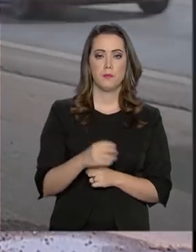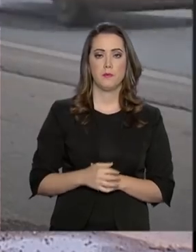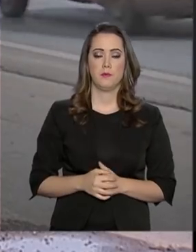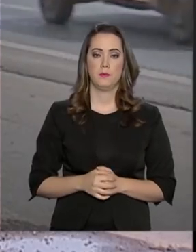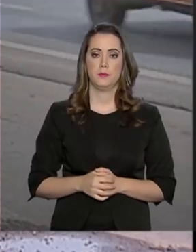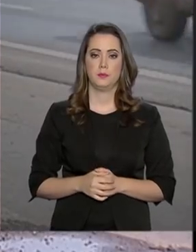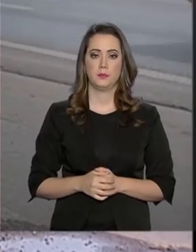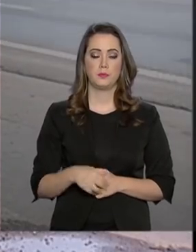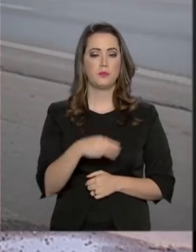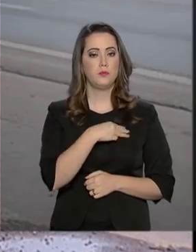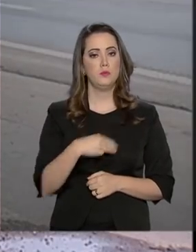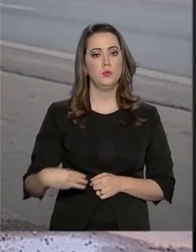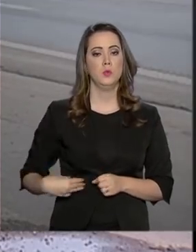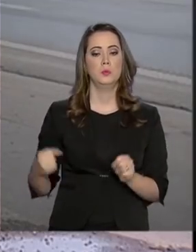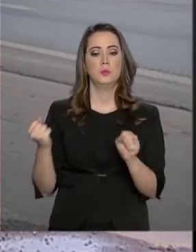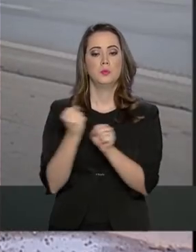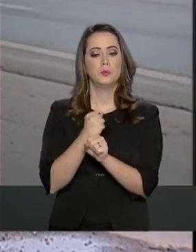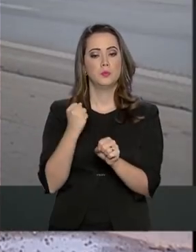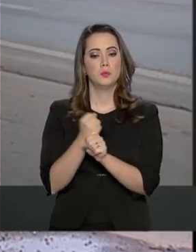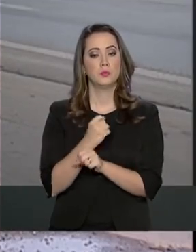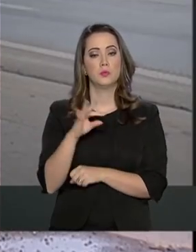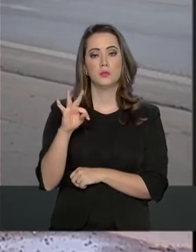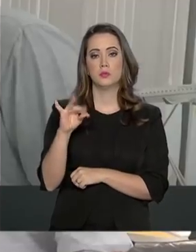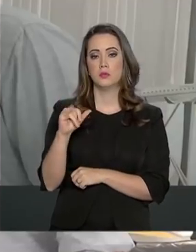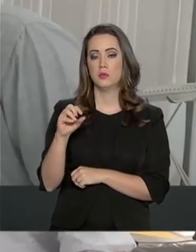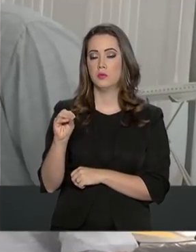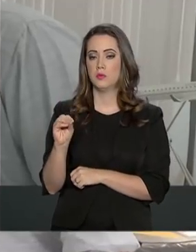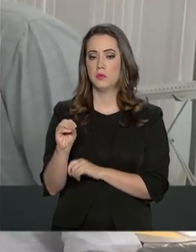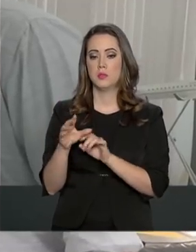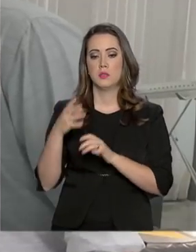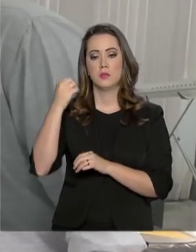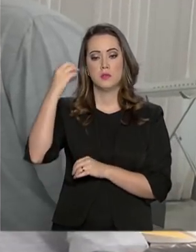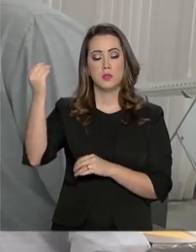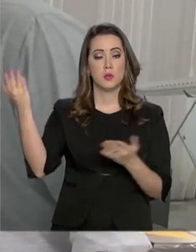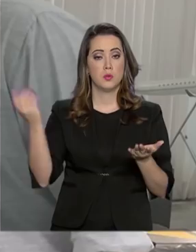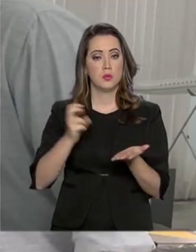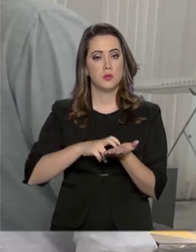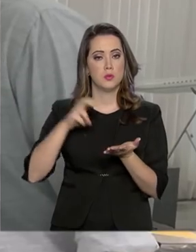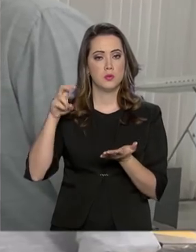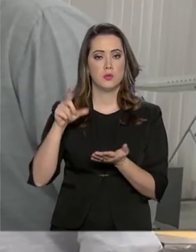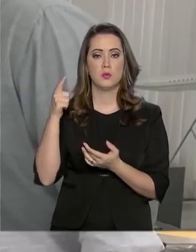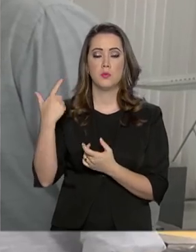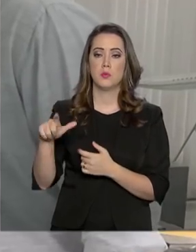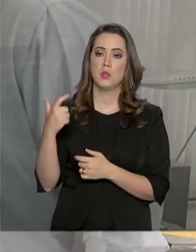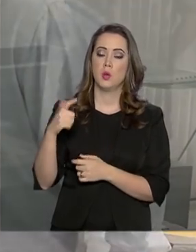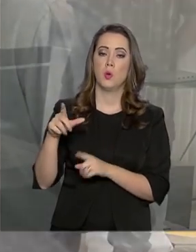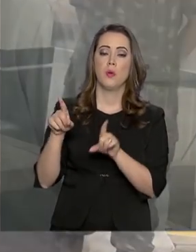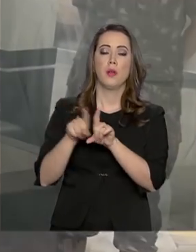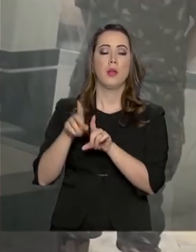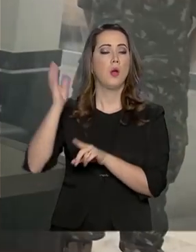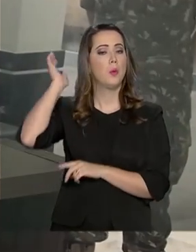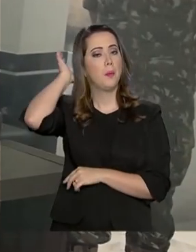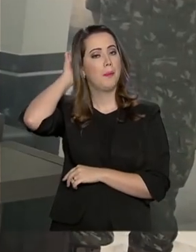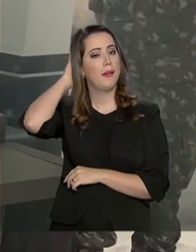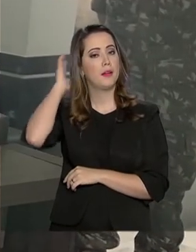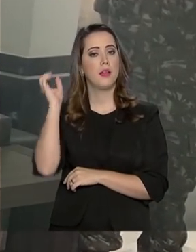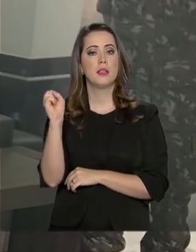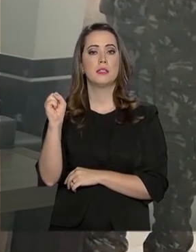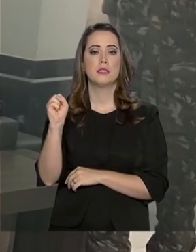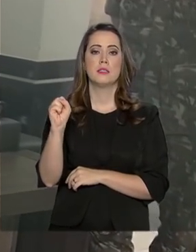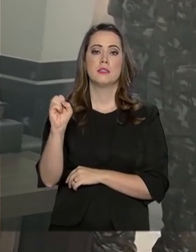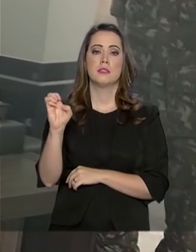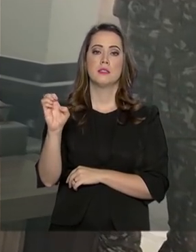O ministro da Infraestrutura, Tarcísio Gomes, viajou agora pela manhã para a Serra do Cachimbo, no Pará, para